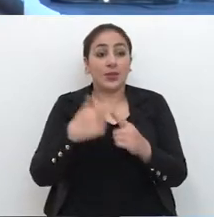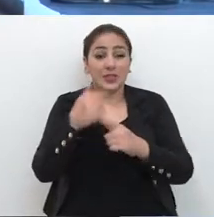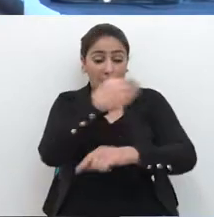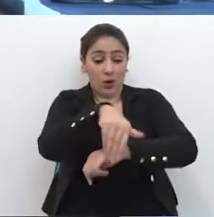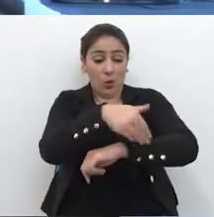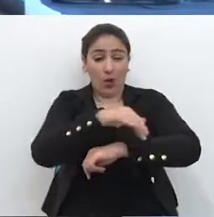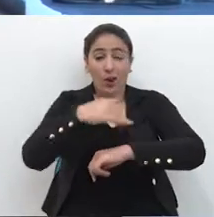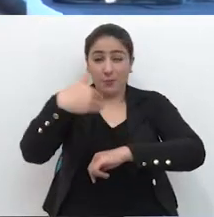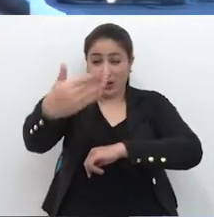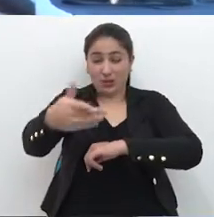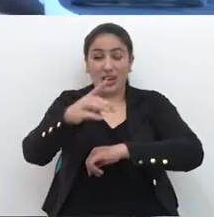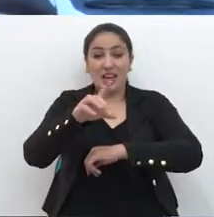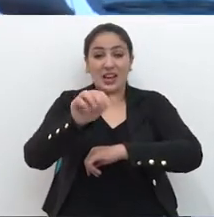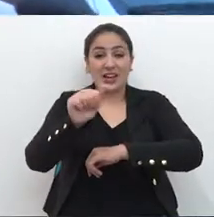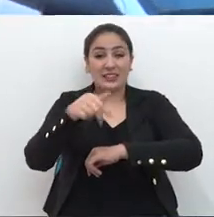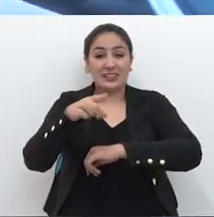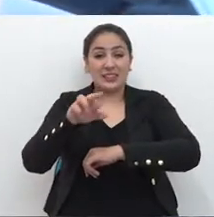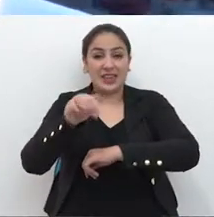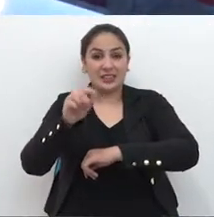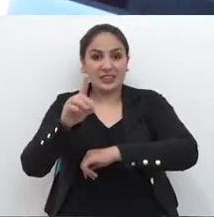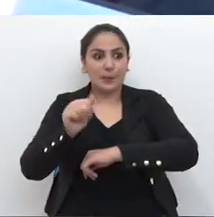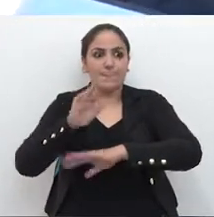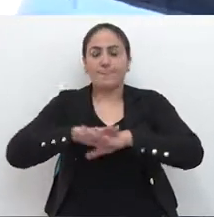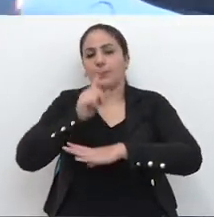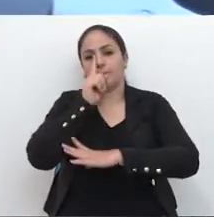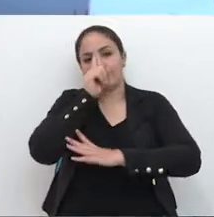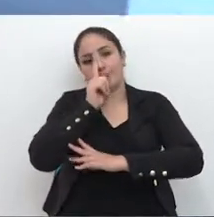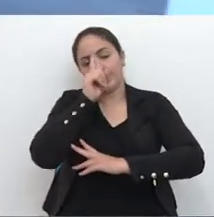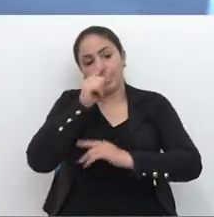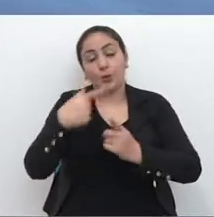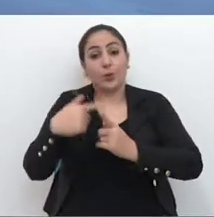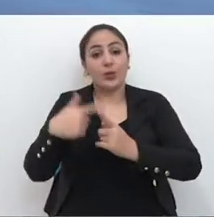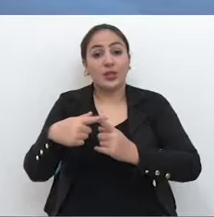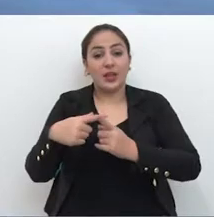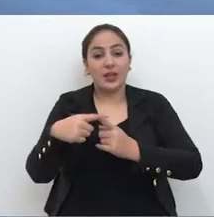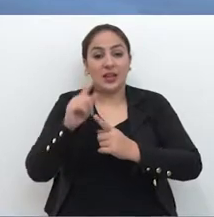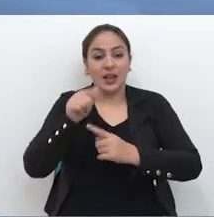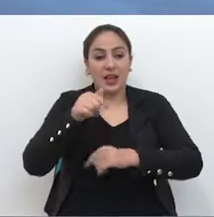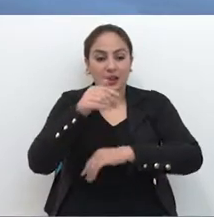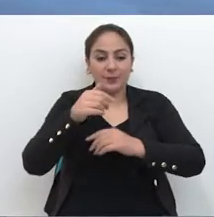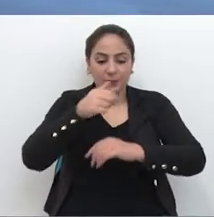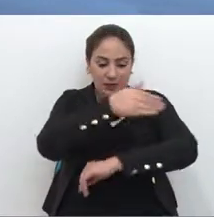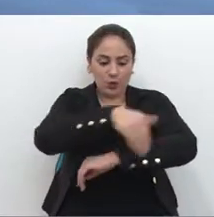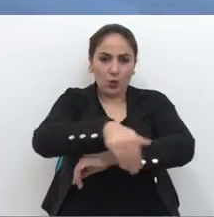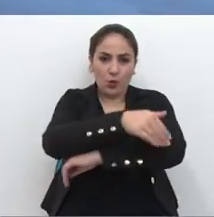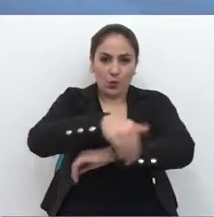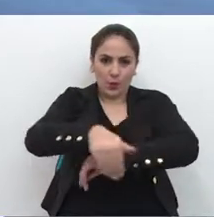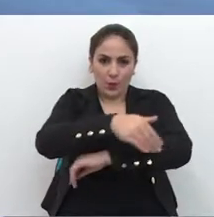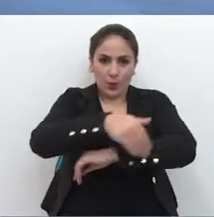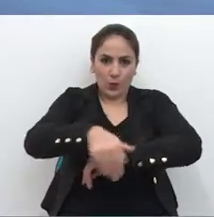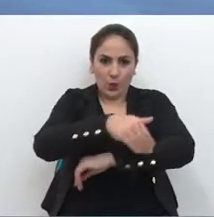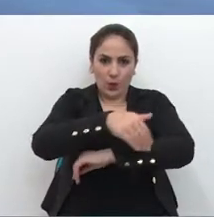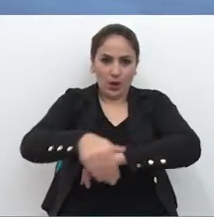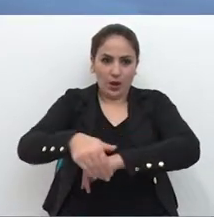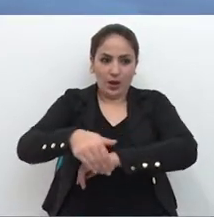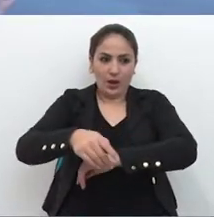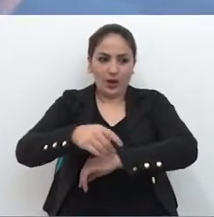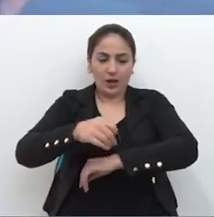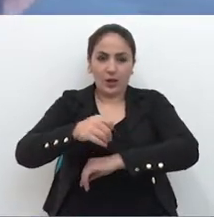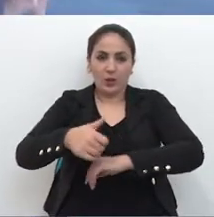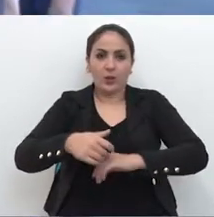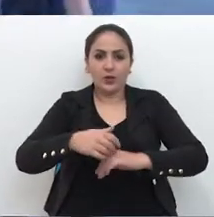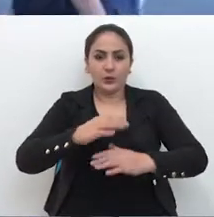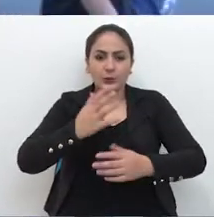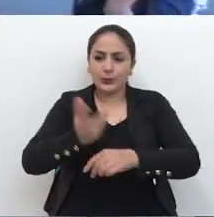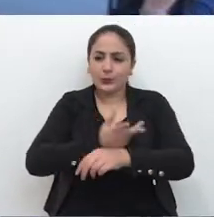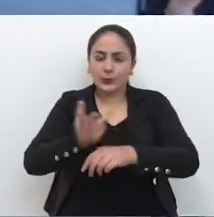tem a rua lá que passa lá embaixo, a rua Andradas, aquela é mais perigosa ainda, porque ela ficou uma daquelas vias, daquelas vias quase que